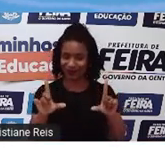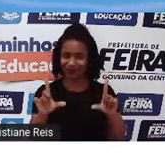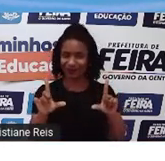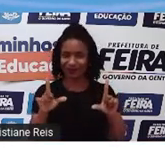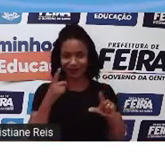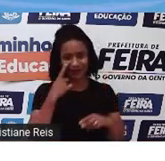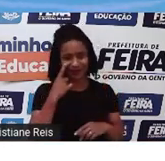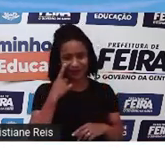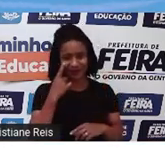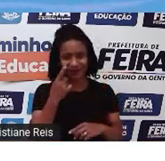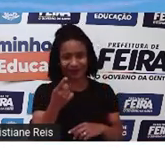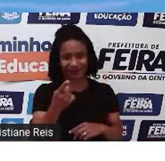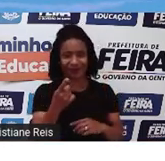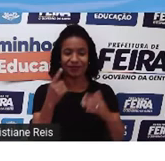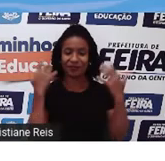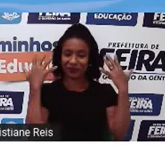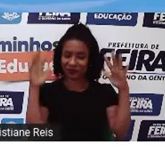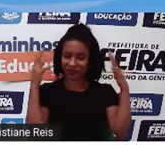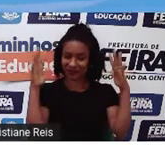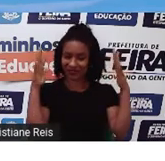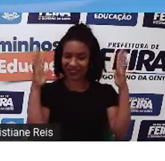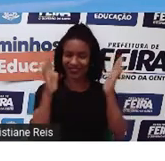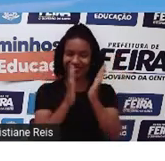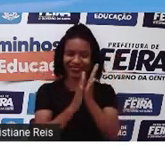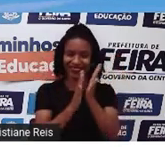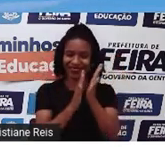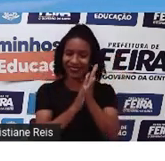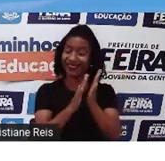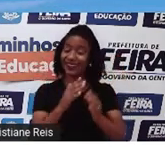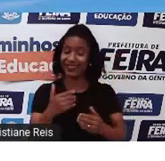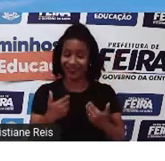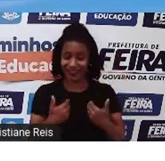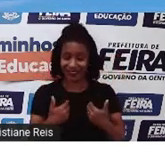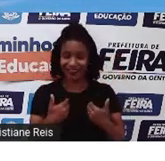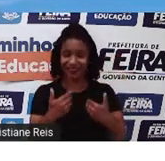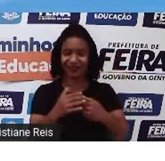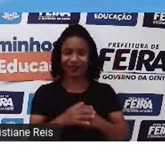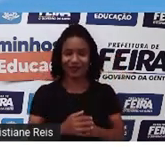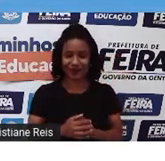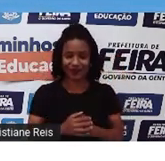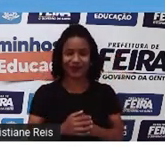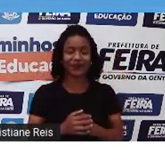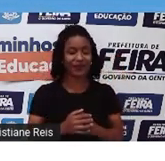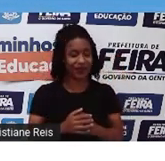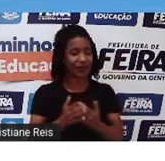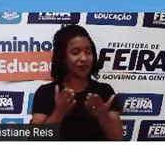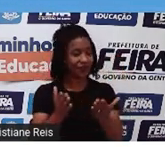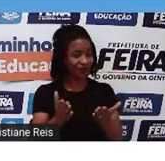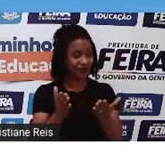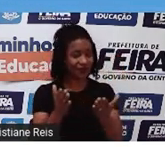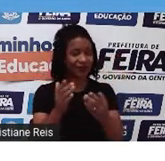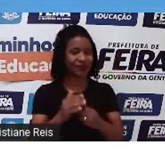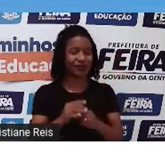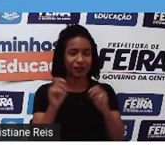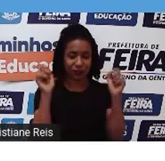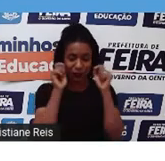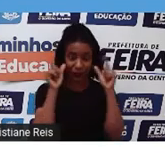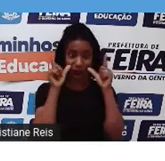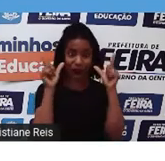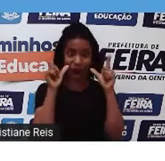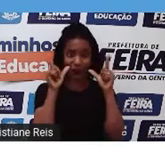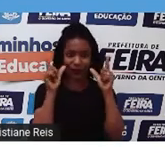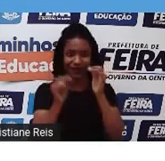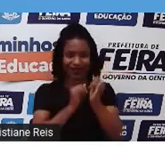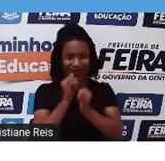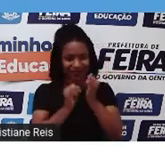Congrats, Elza Sueli, e o internet alert. Então, parabéns, Elza Sueli, você está alerta na internet.